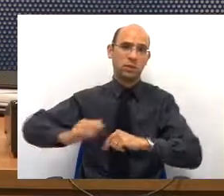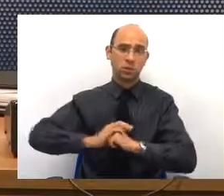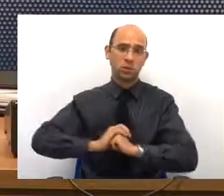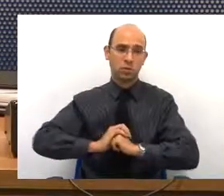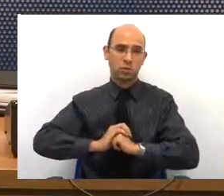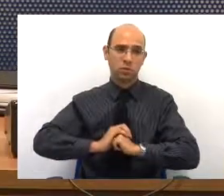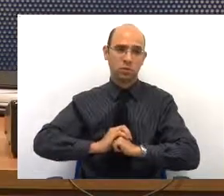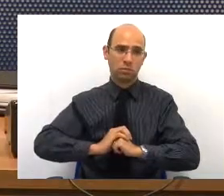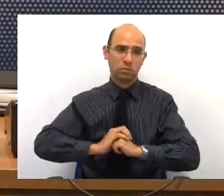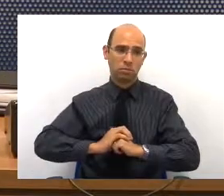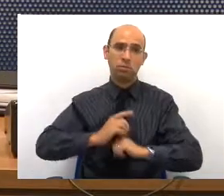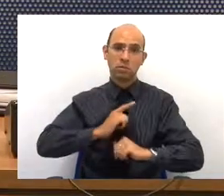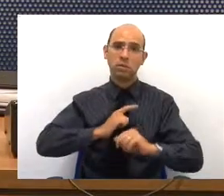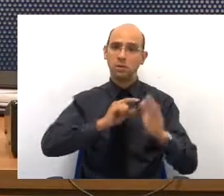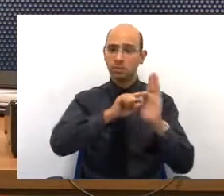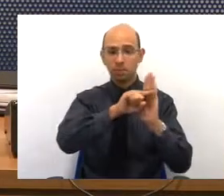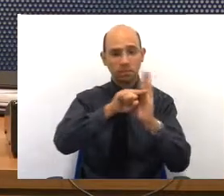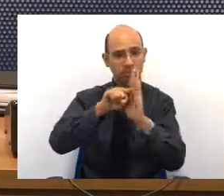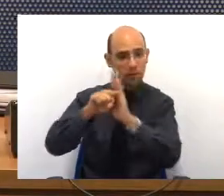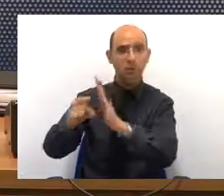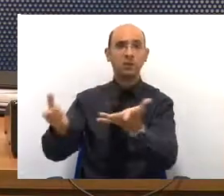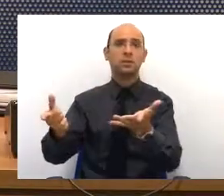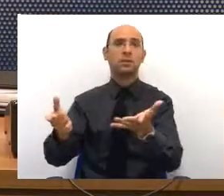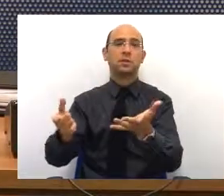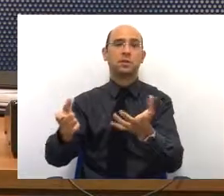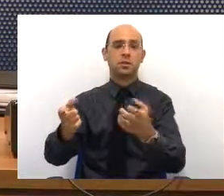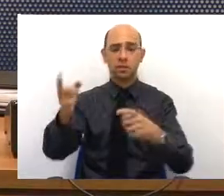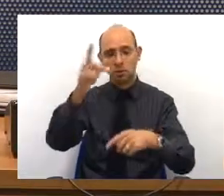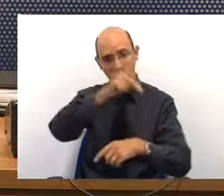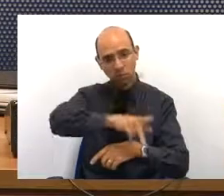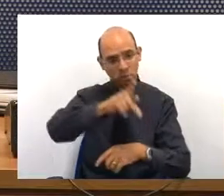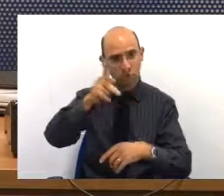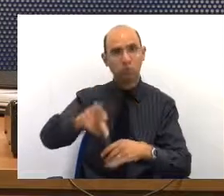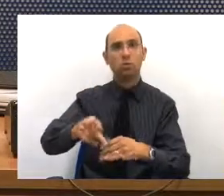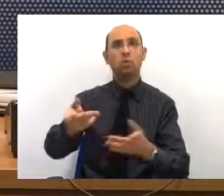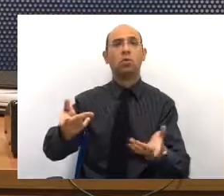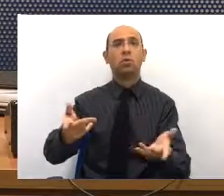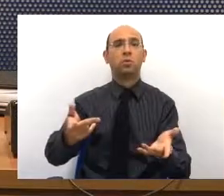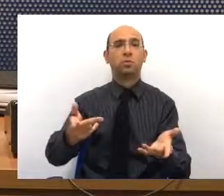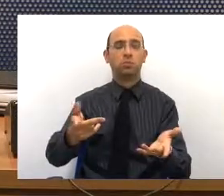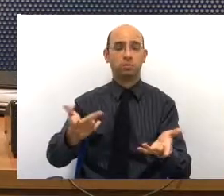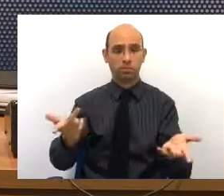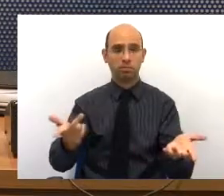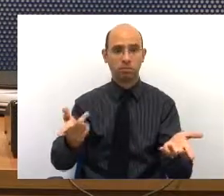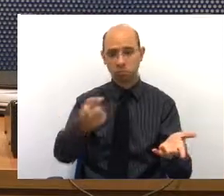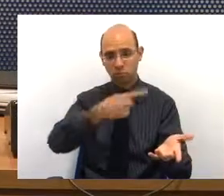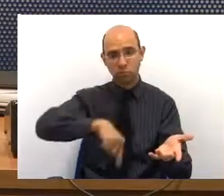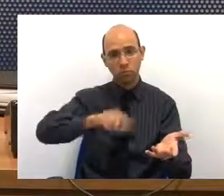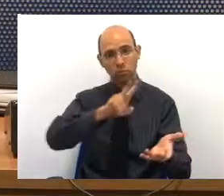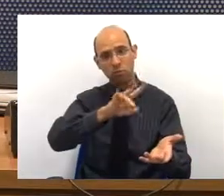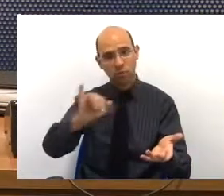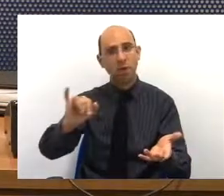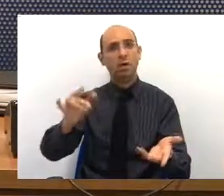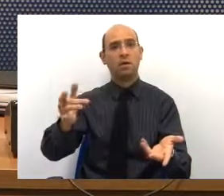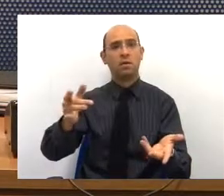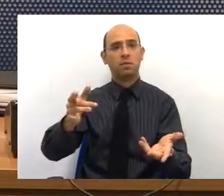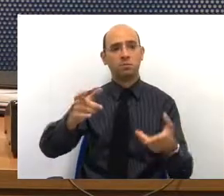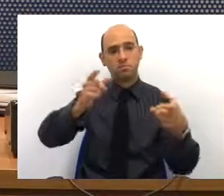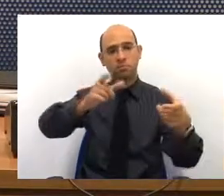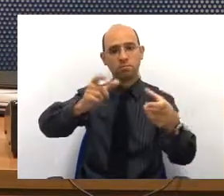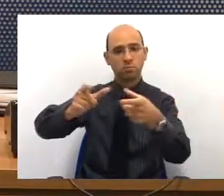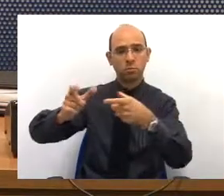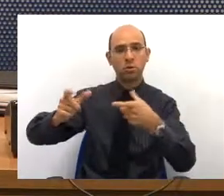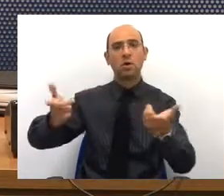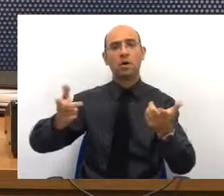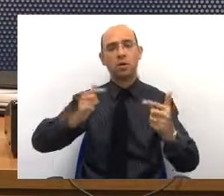pesquisa, você tem professor que vai nos locais